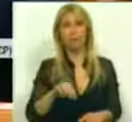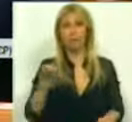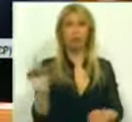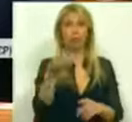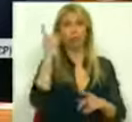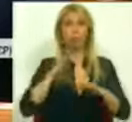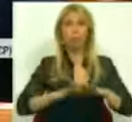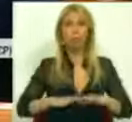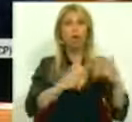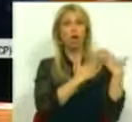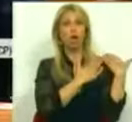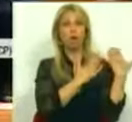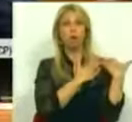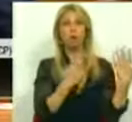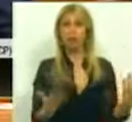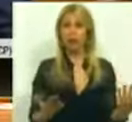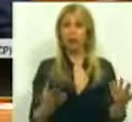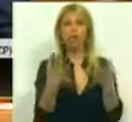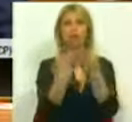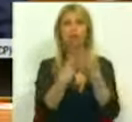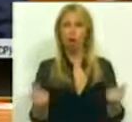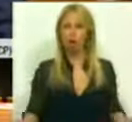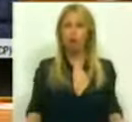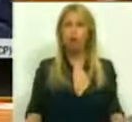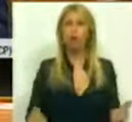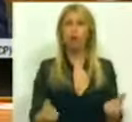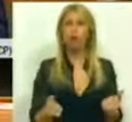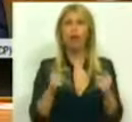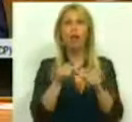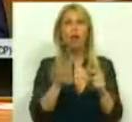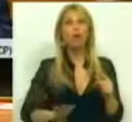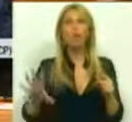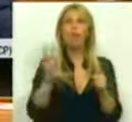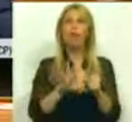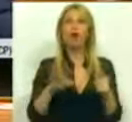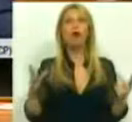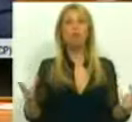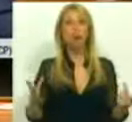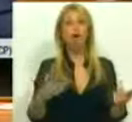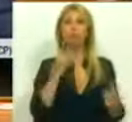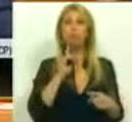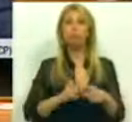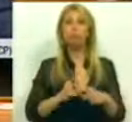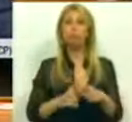responsabilidade de ultrapassar de uma forma consequente.